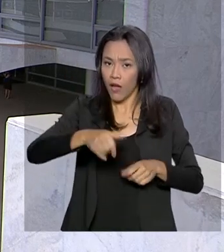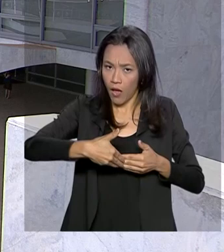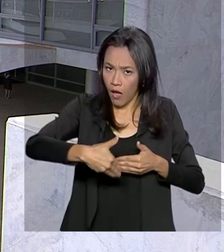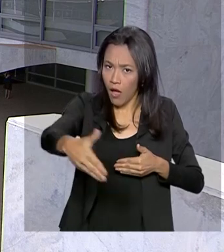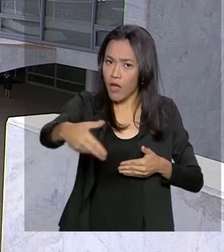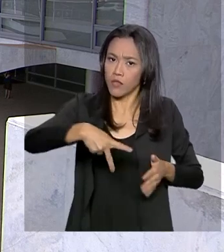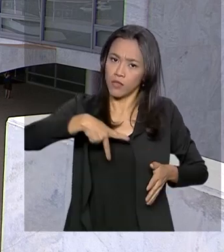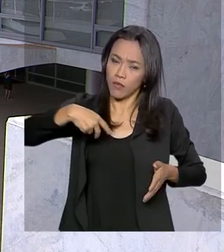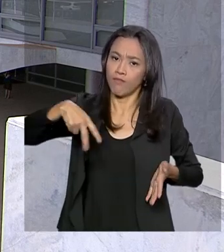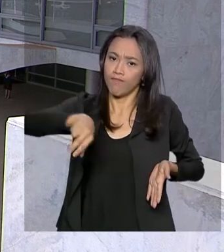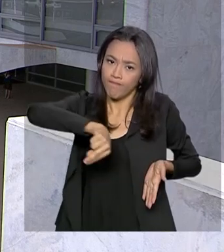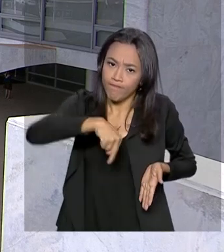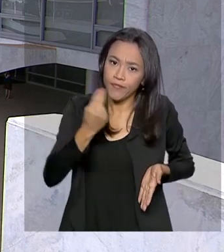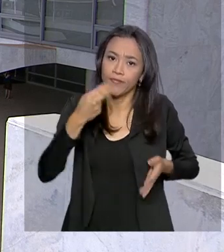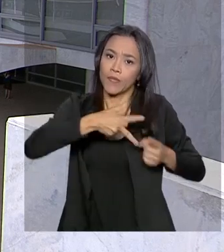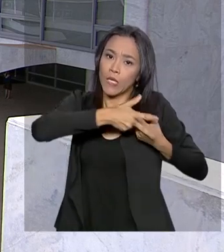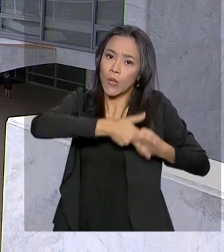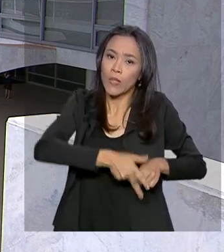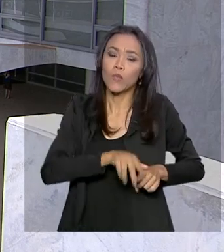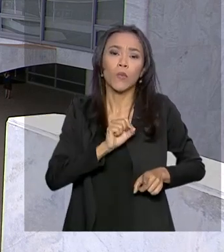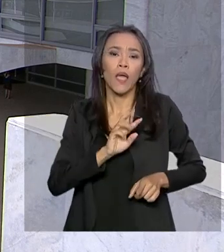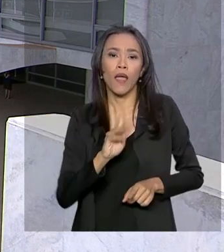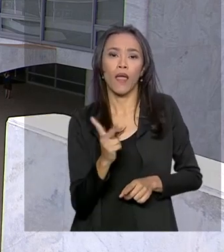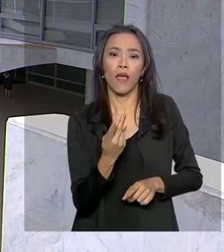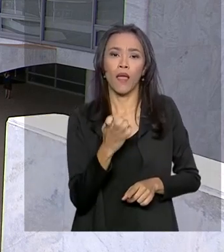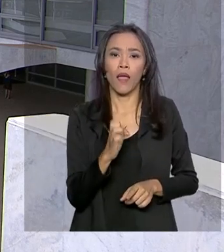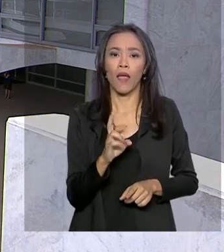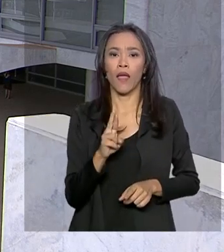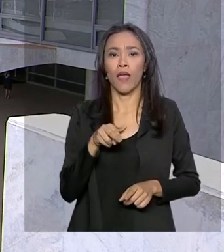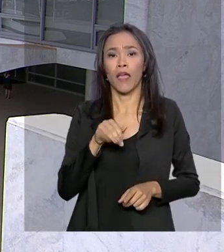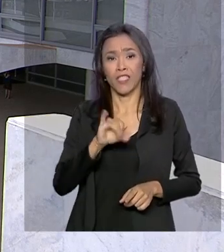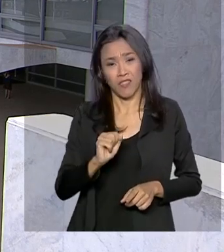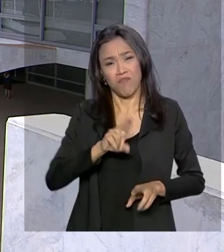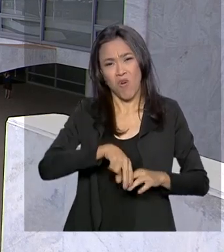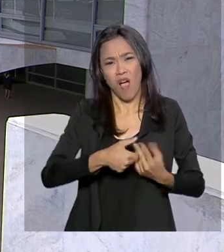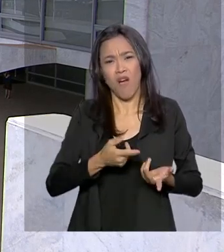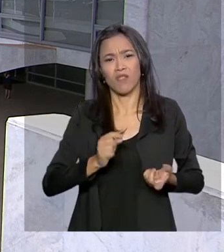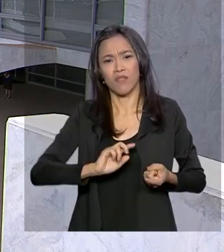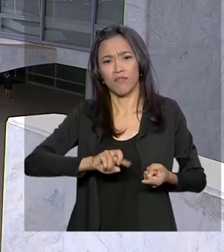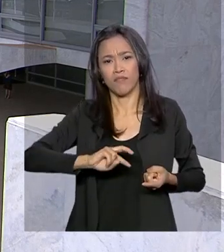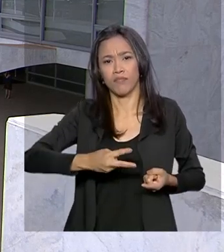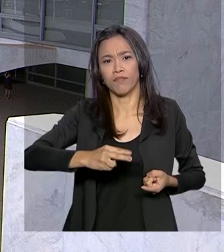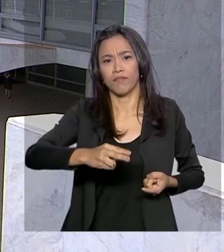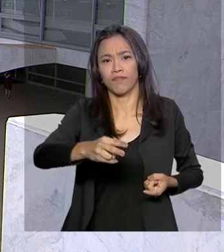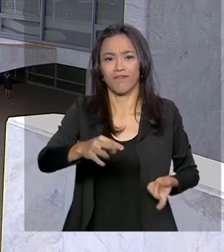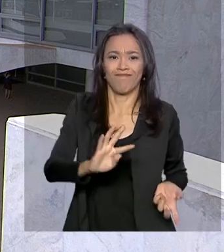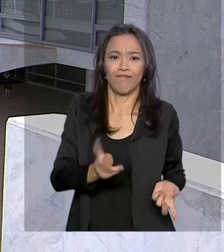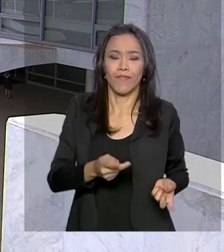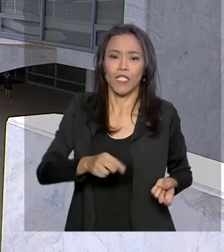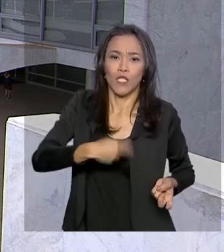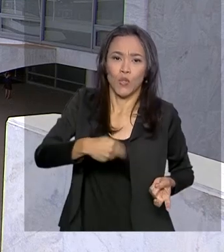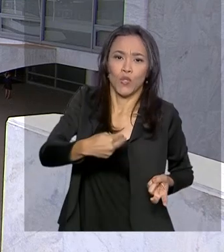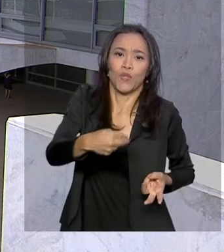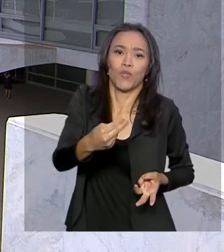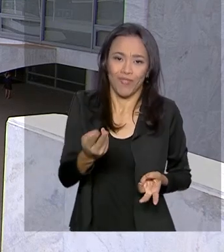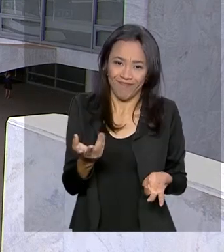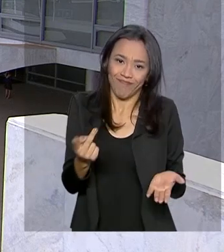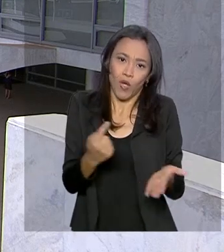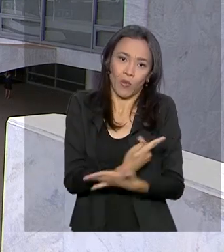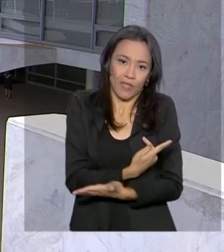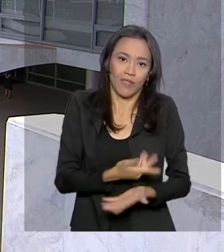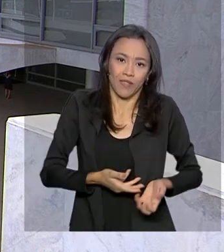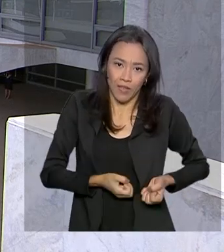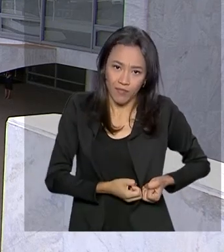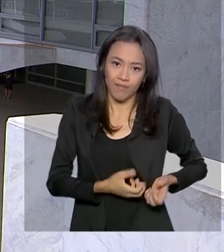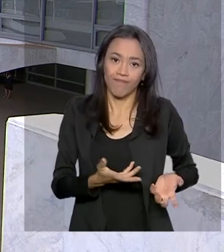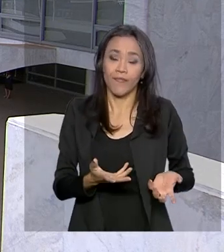correção de hérnia incisional que surgiu em decorrência das intervenções cirúrgicas pelas quais ele passou nos